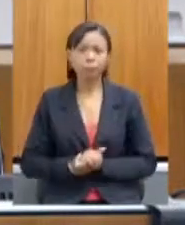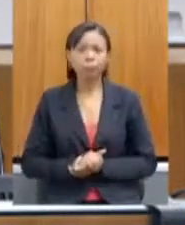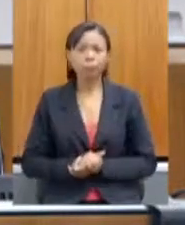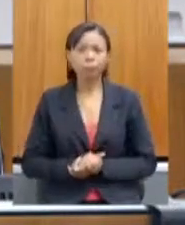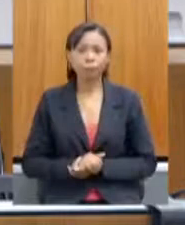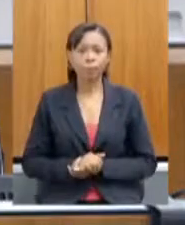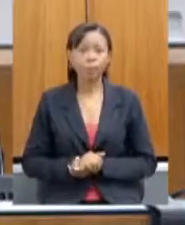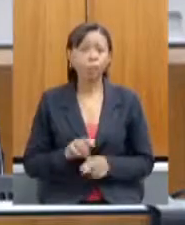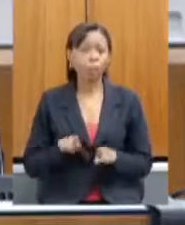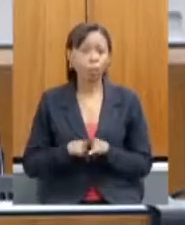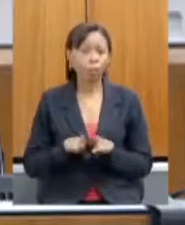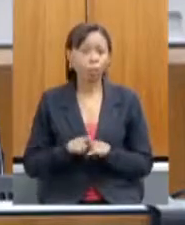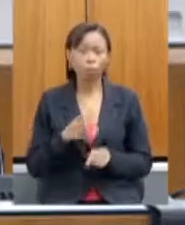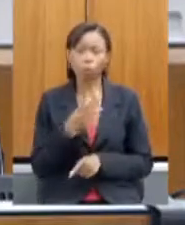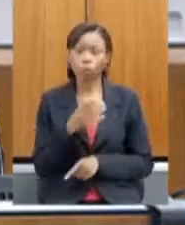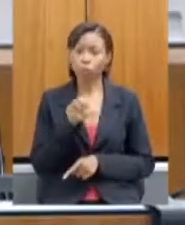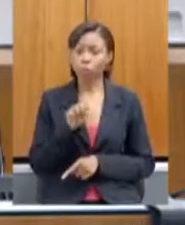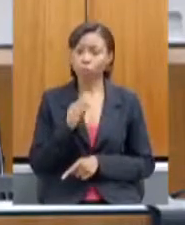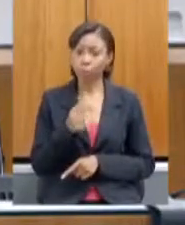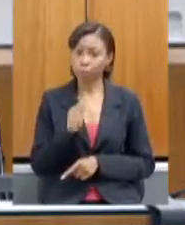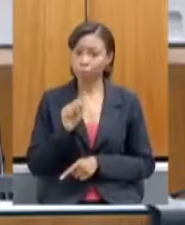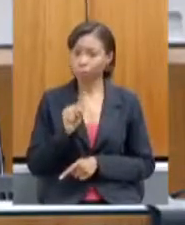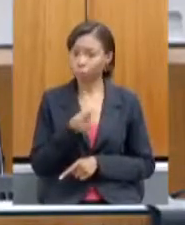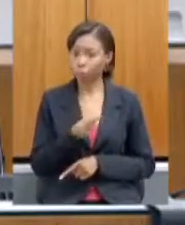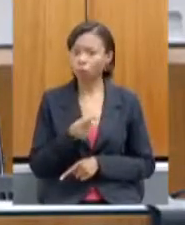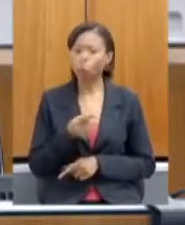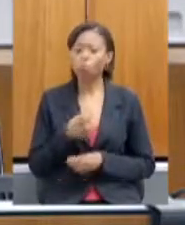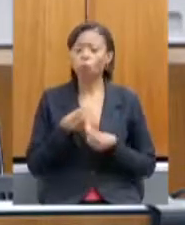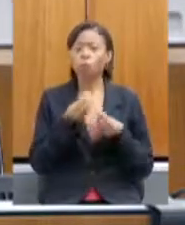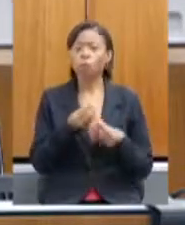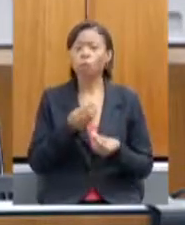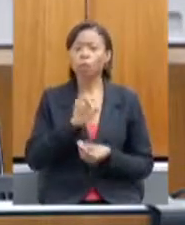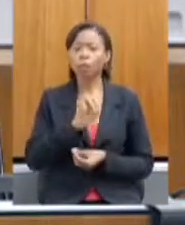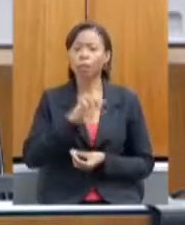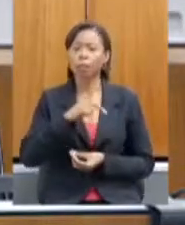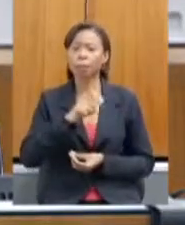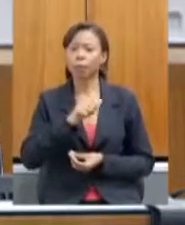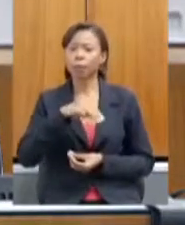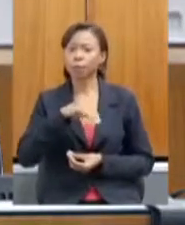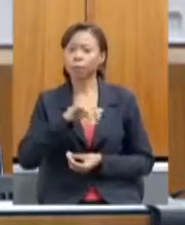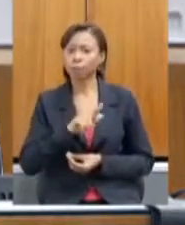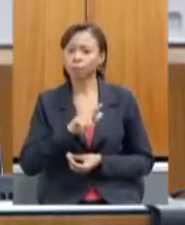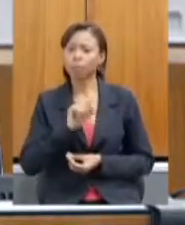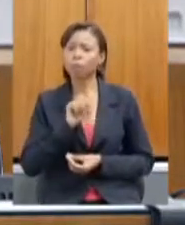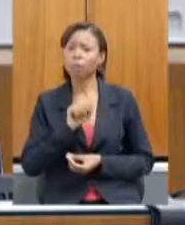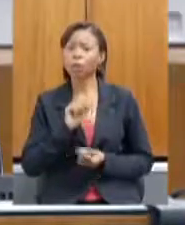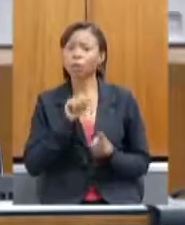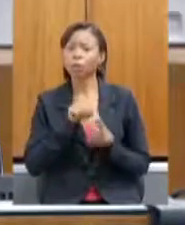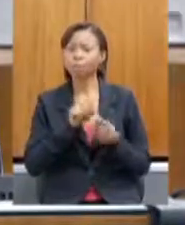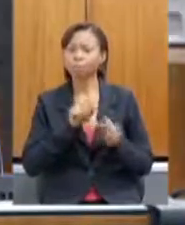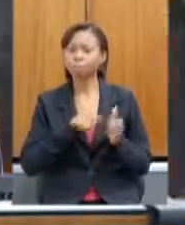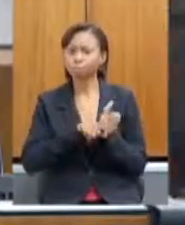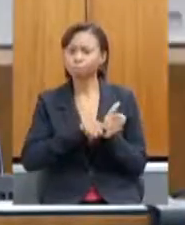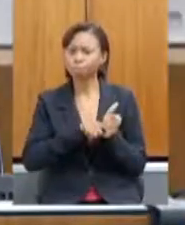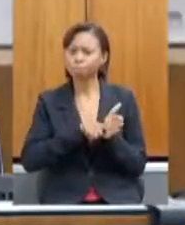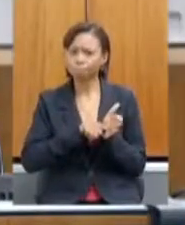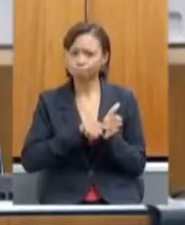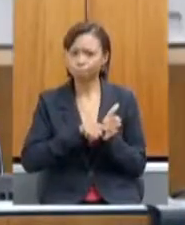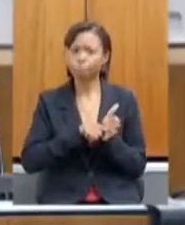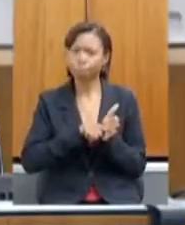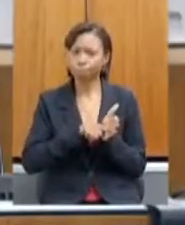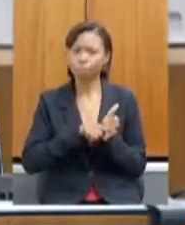a EPAMIC fazer uma pesquisa. Não sei se essa informação chegou a vocês, mas, infelizmente, nós temos tido a ocorrência